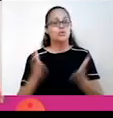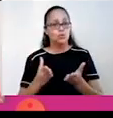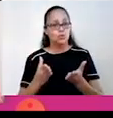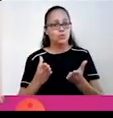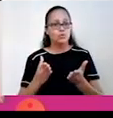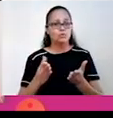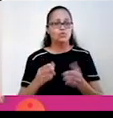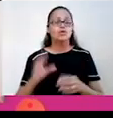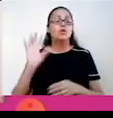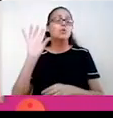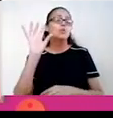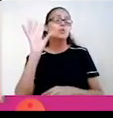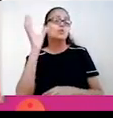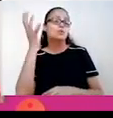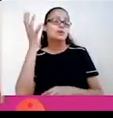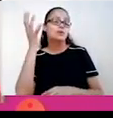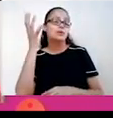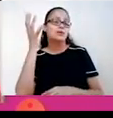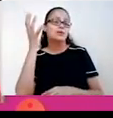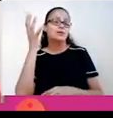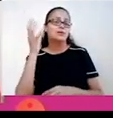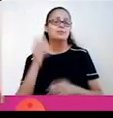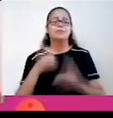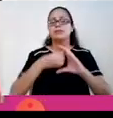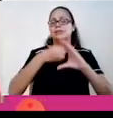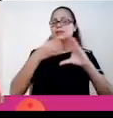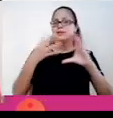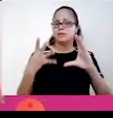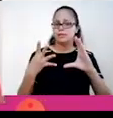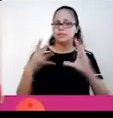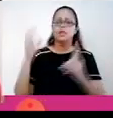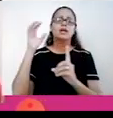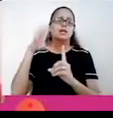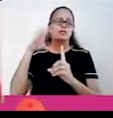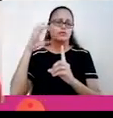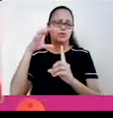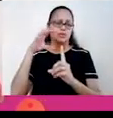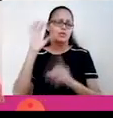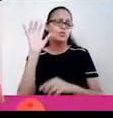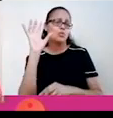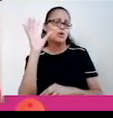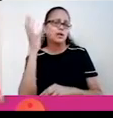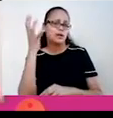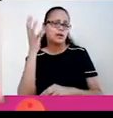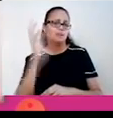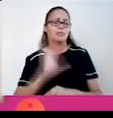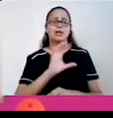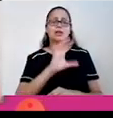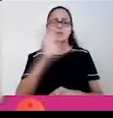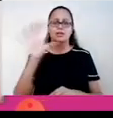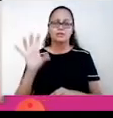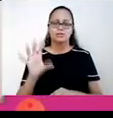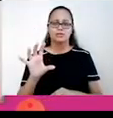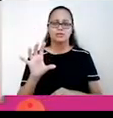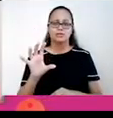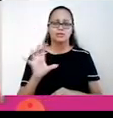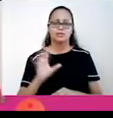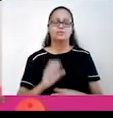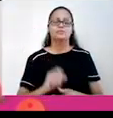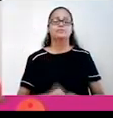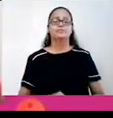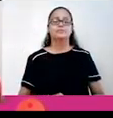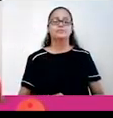fatores climáticos, que são os fatores que acabam influenciando no clima da região. Se der tempo, nós falaremos